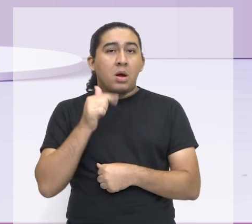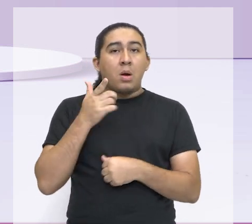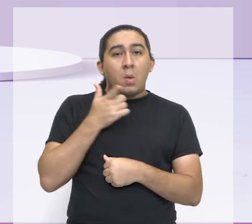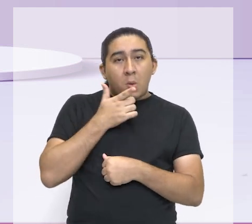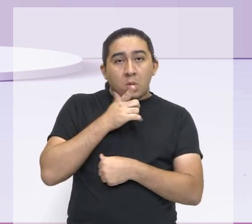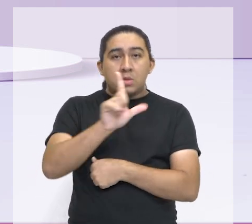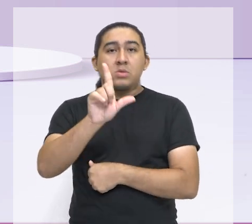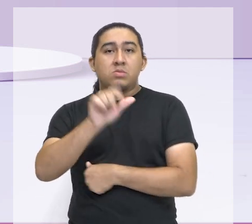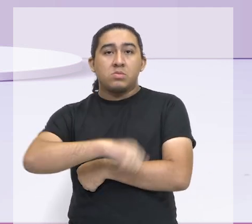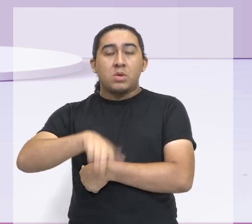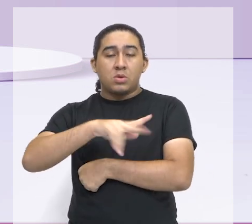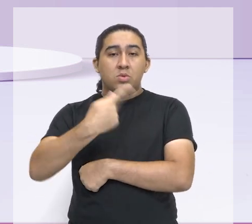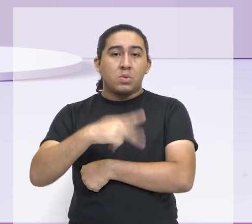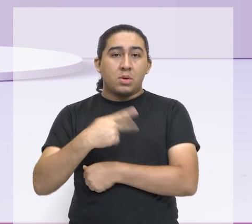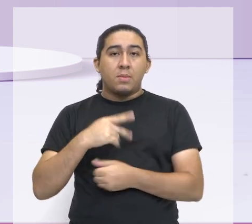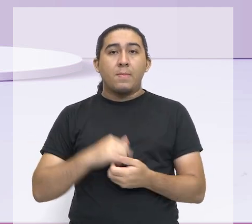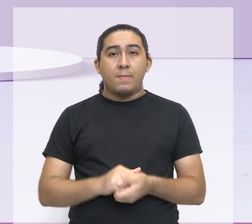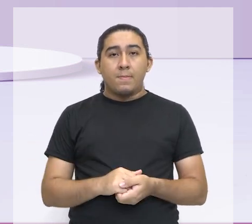os seus espaços.